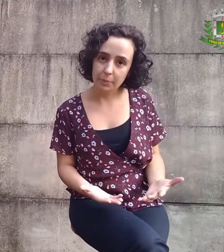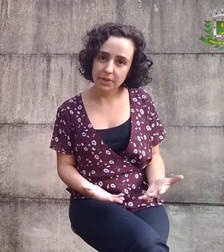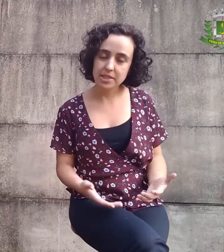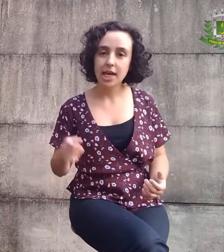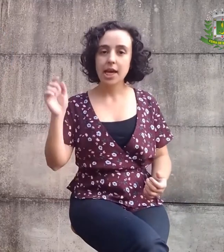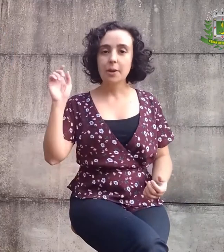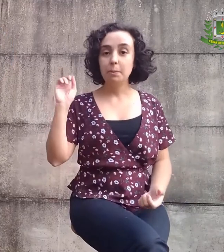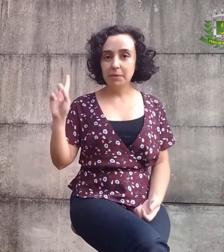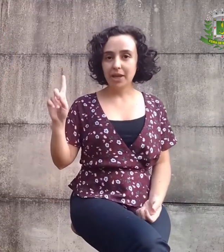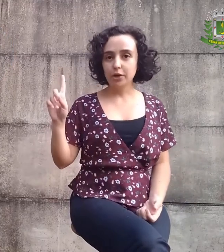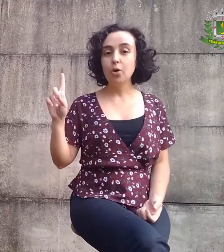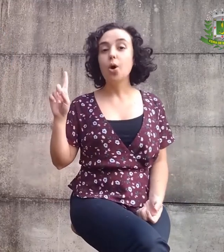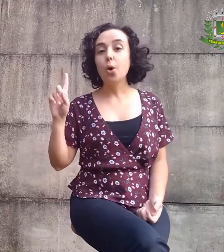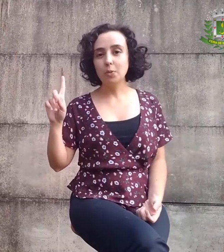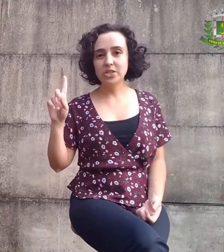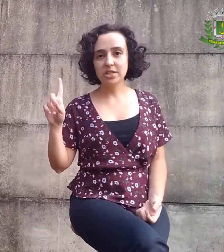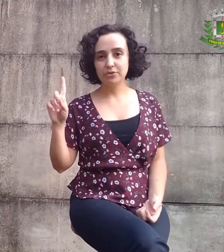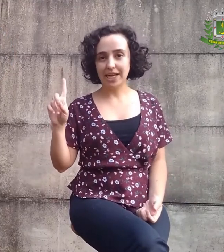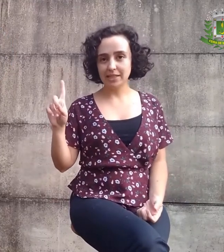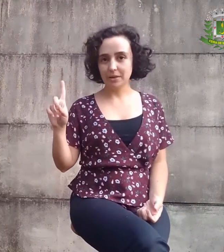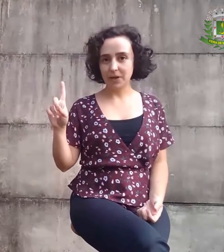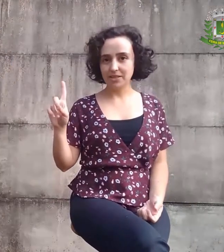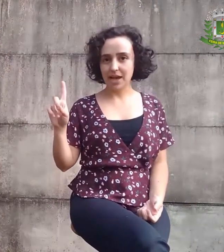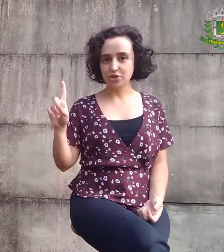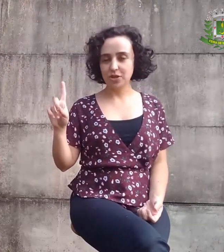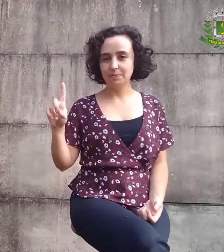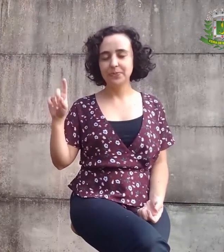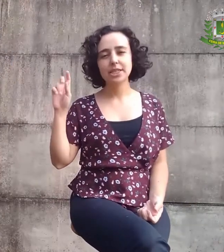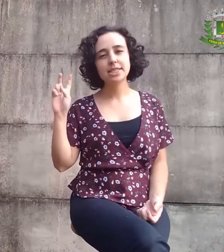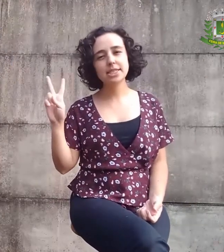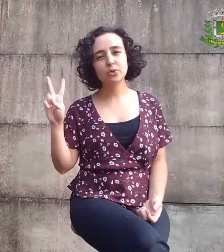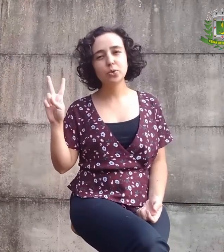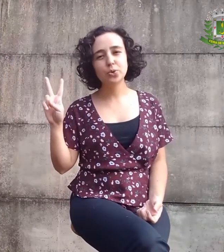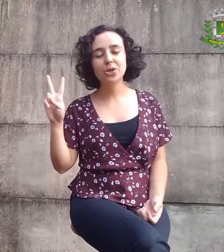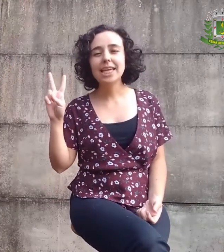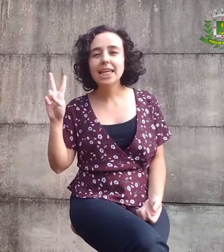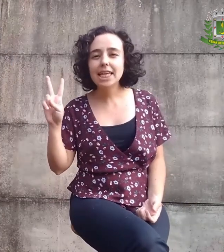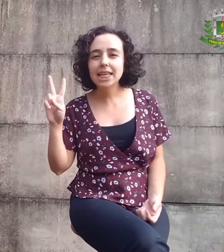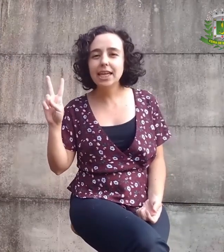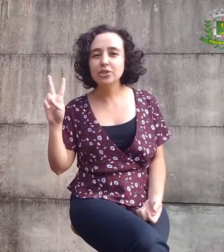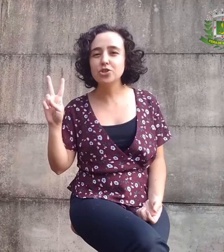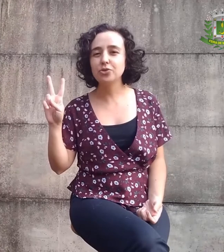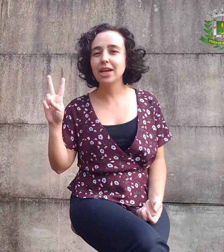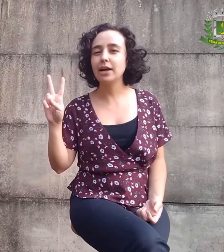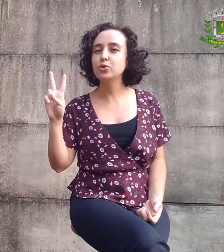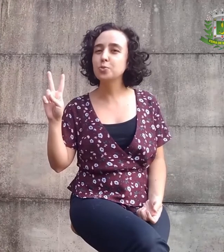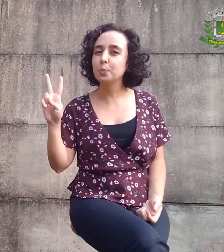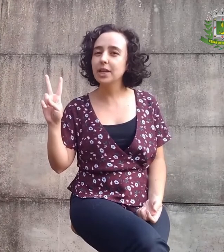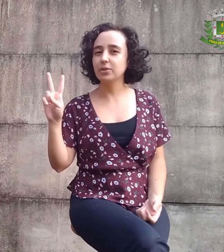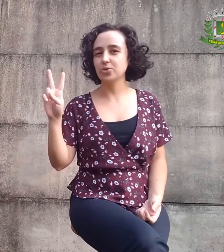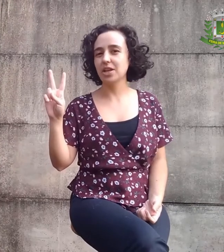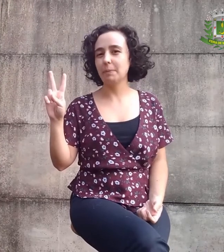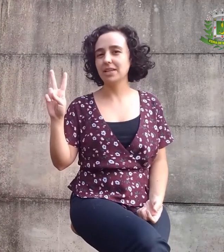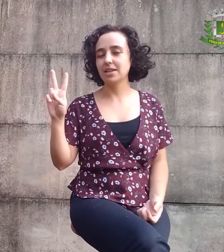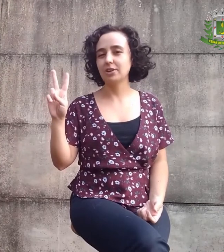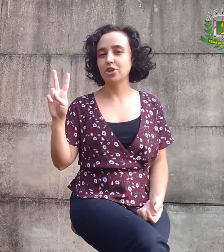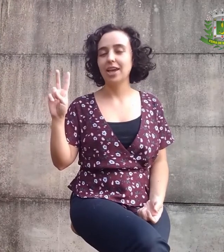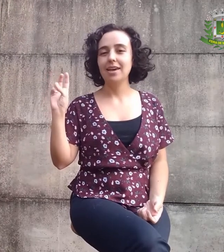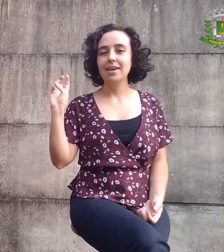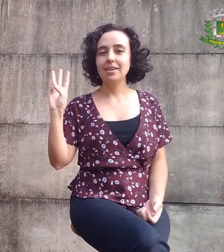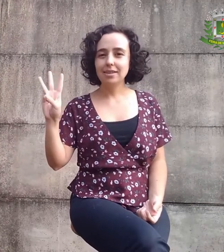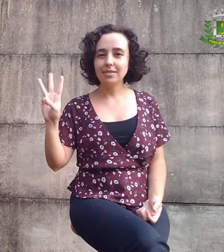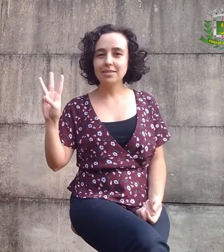três etapas. Primeiro, observar essa paisagem. Segundo, identificar os planos da